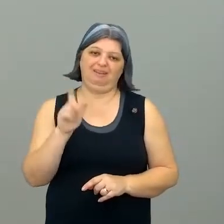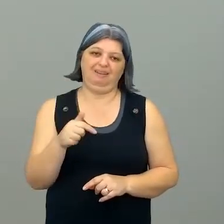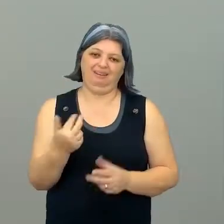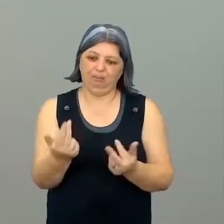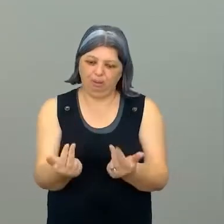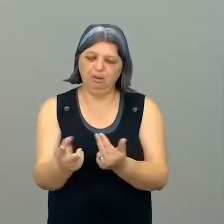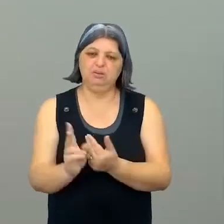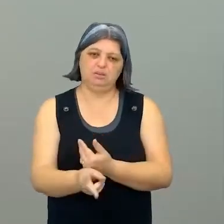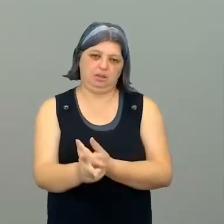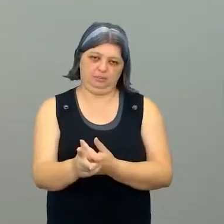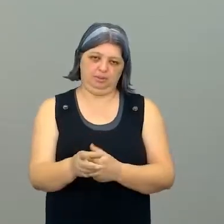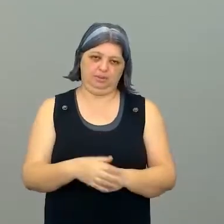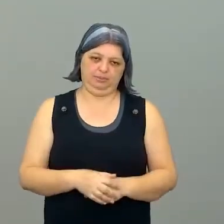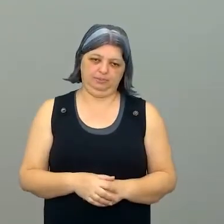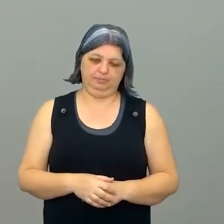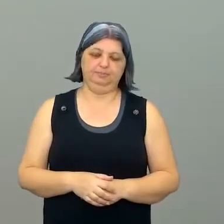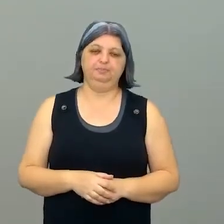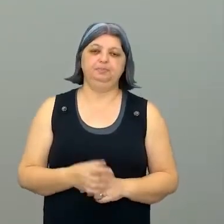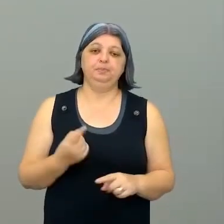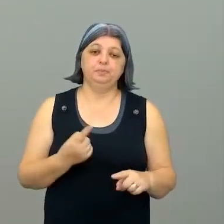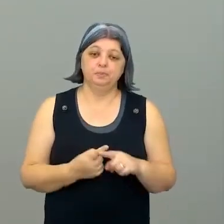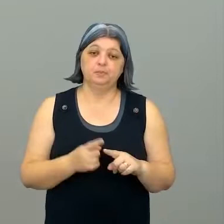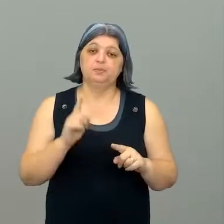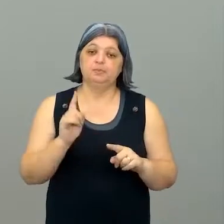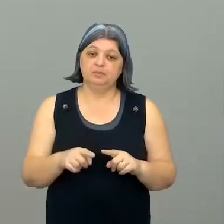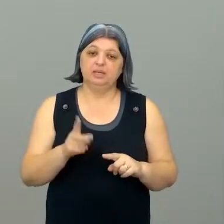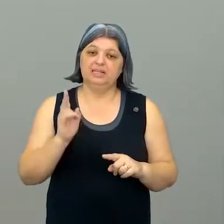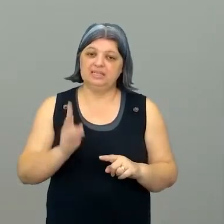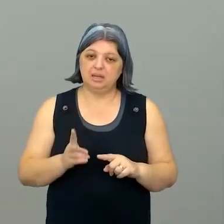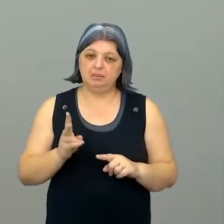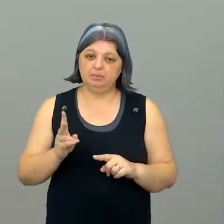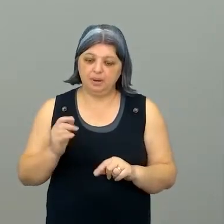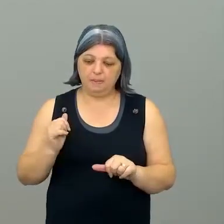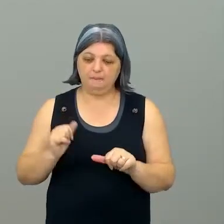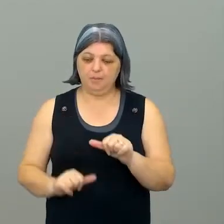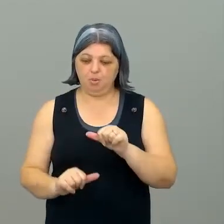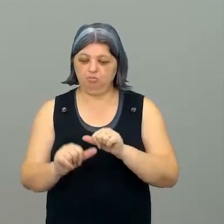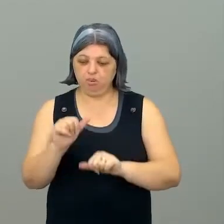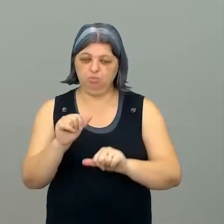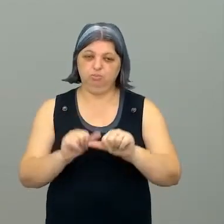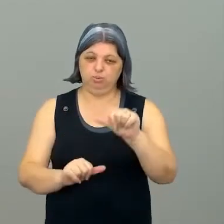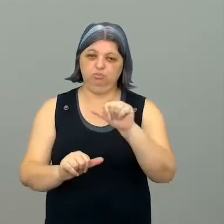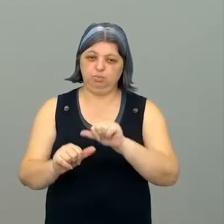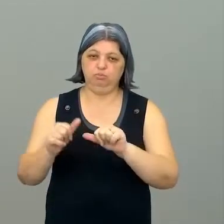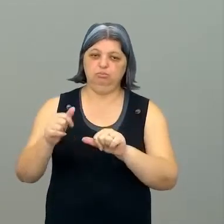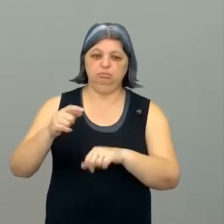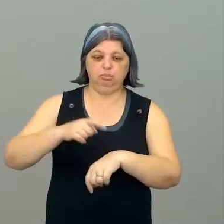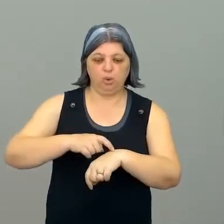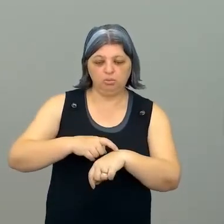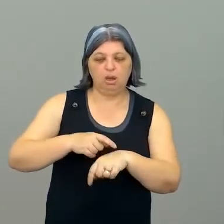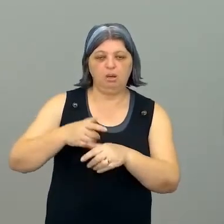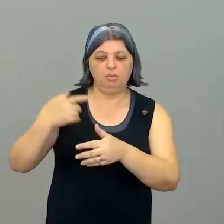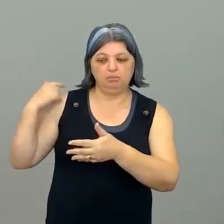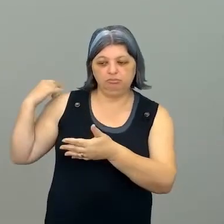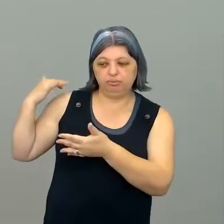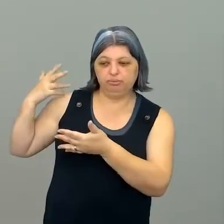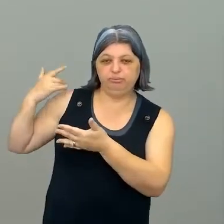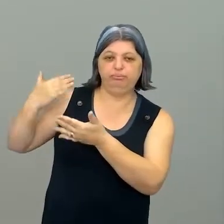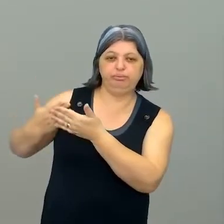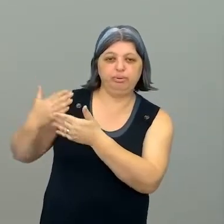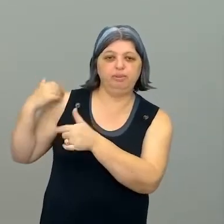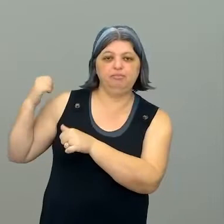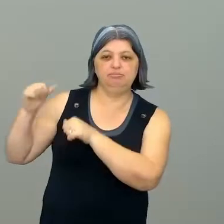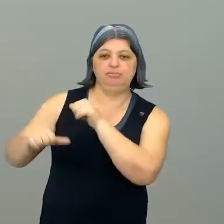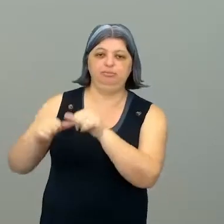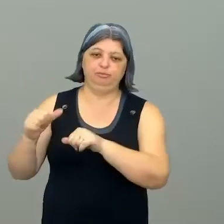ela não vai continuar sendo assim, porque ela sempre vai se modificar ao longo do tempo. É, vamos dizer, um processo